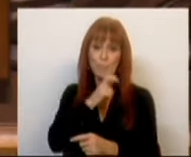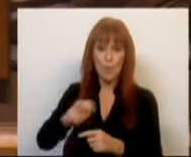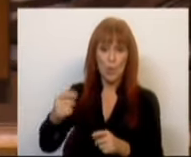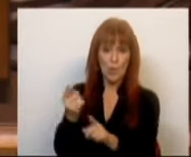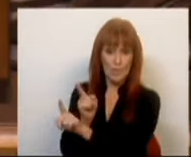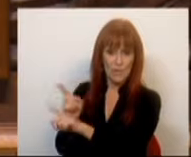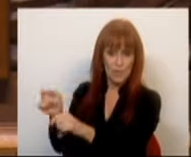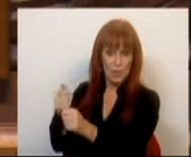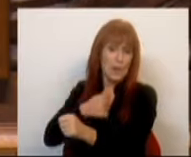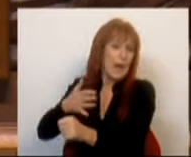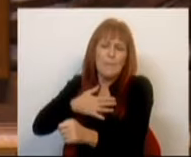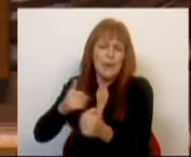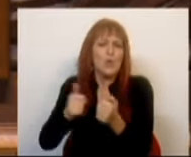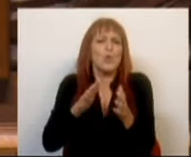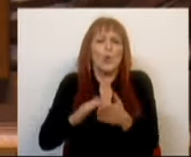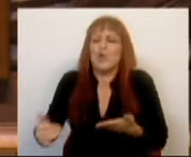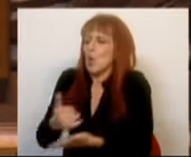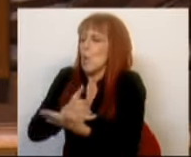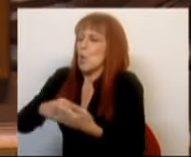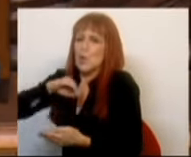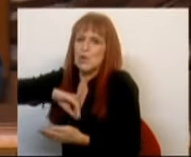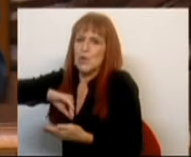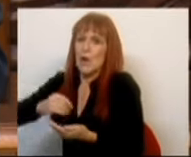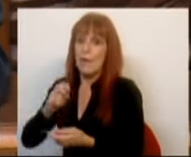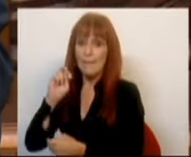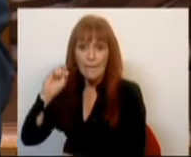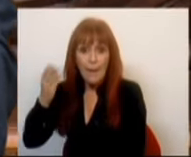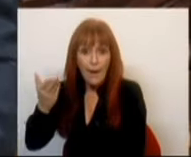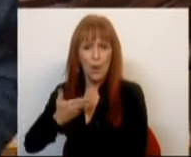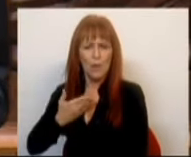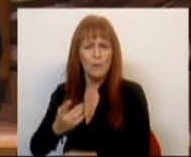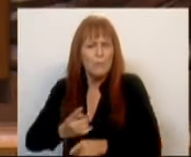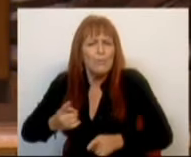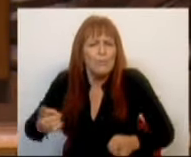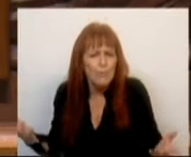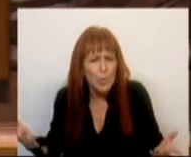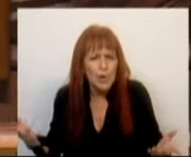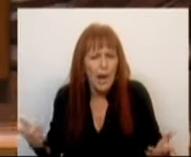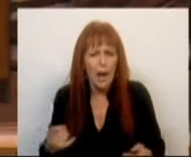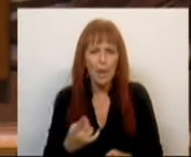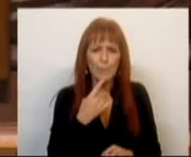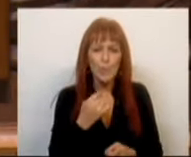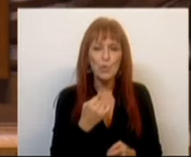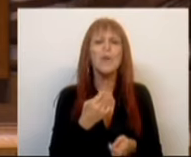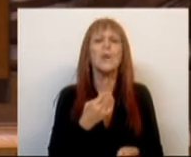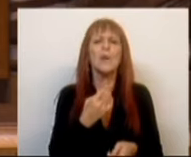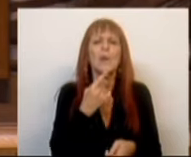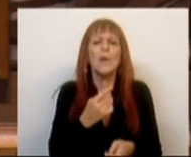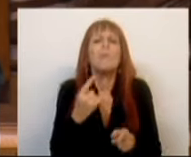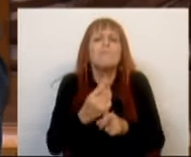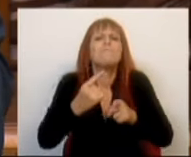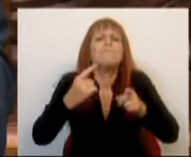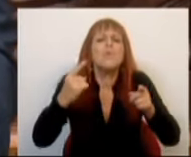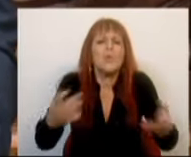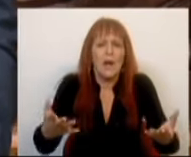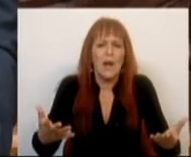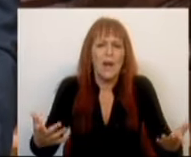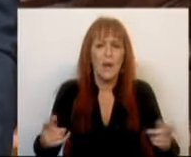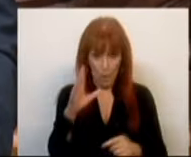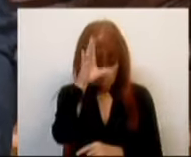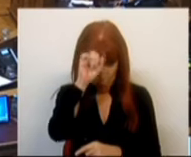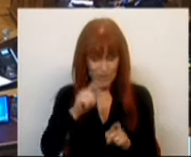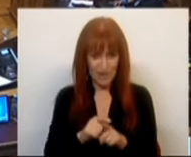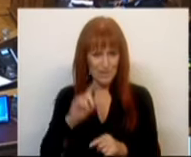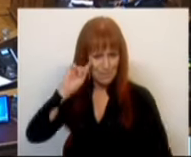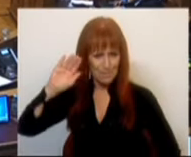Tiveram todos lucros recorde. Porquê? A pergunta que se faz é porque é para o Governo uma